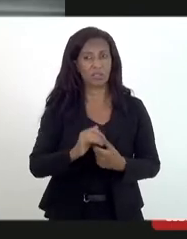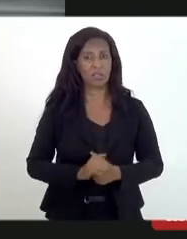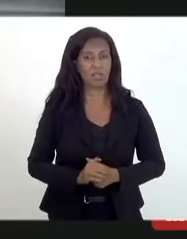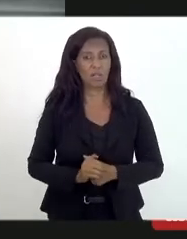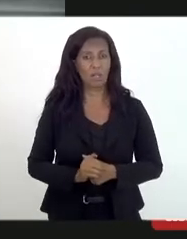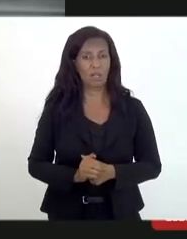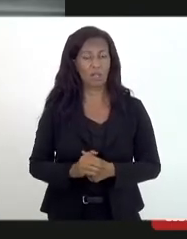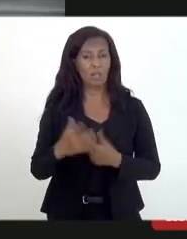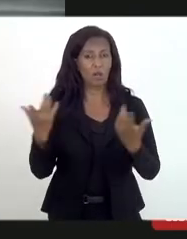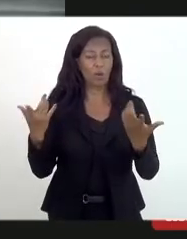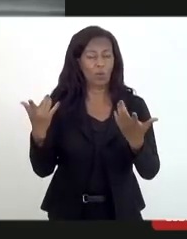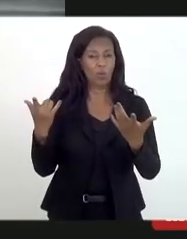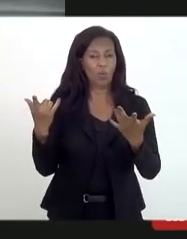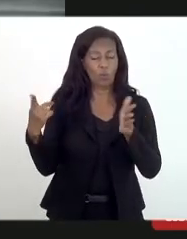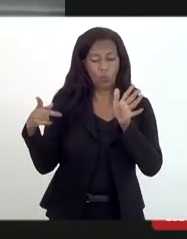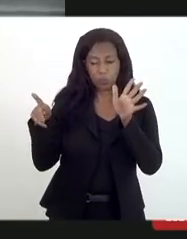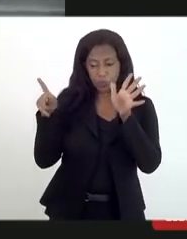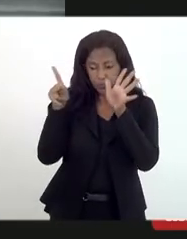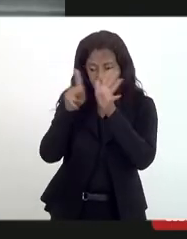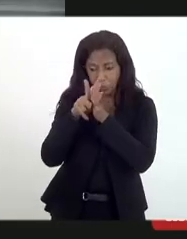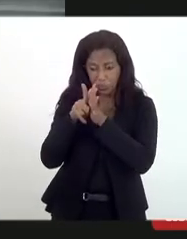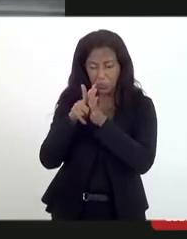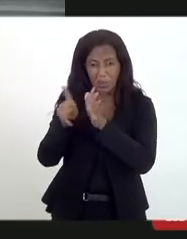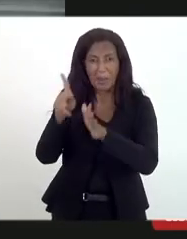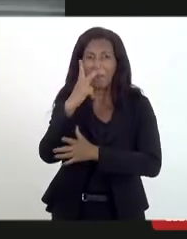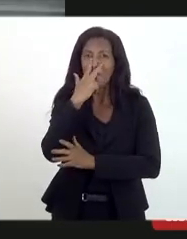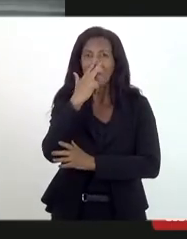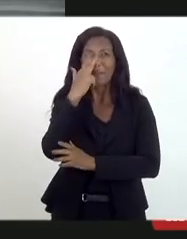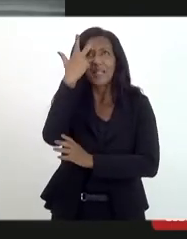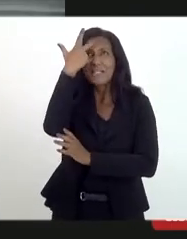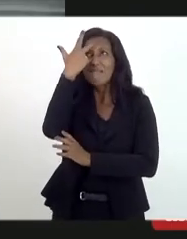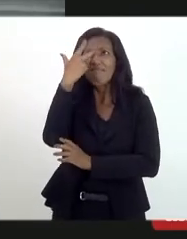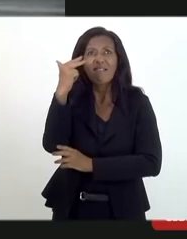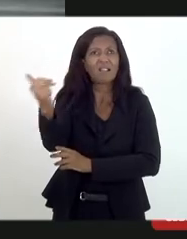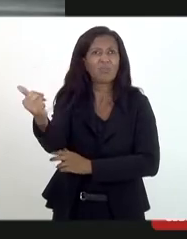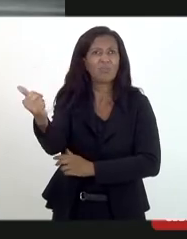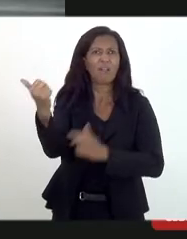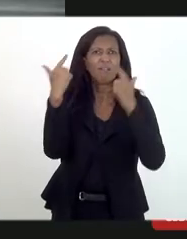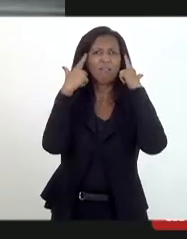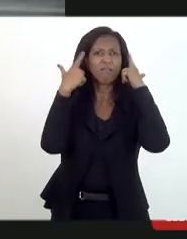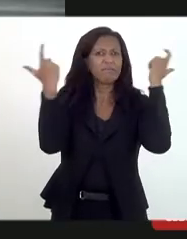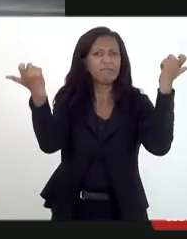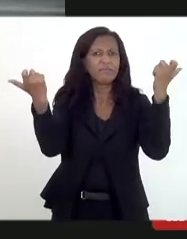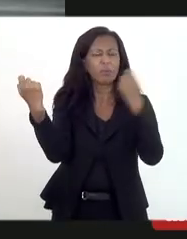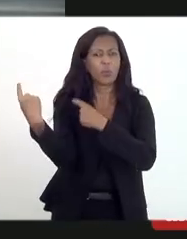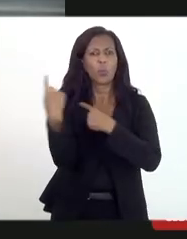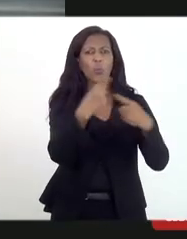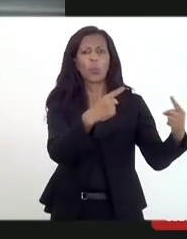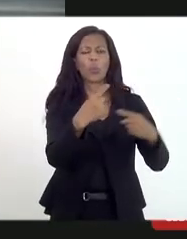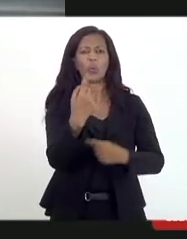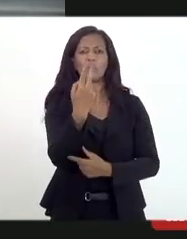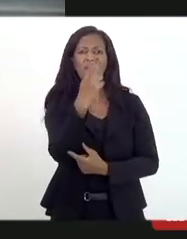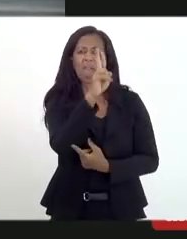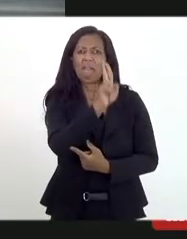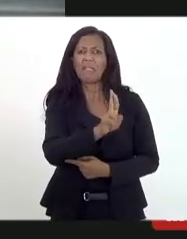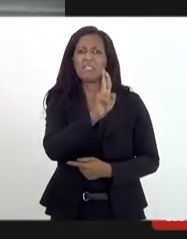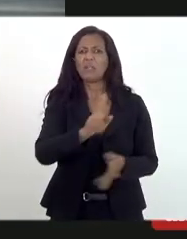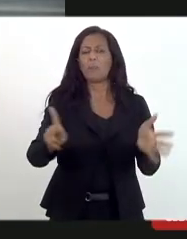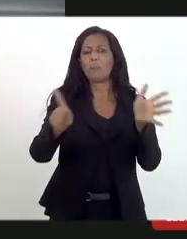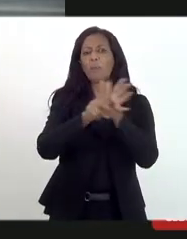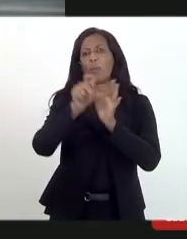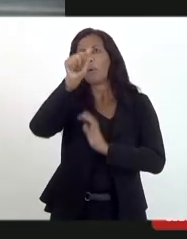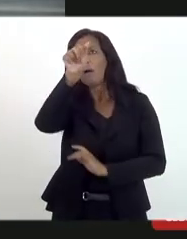uma espécie, digamos assim, de naturalização da violência contra as religiões de matriz africana.